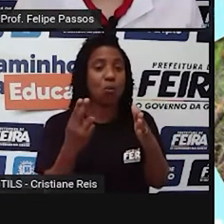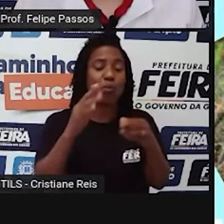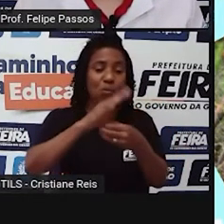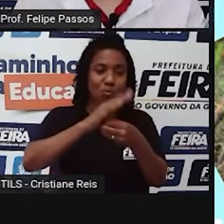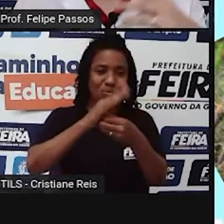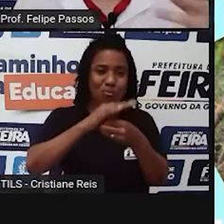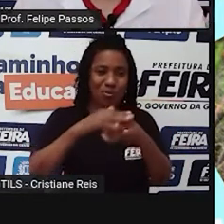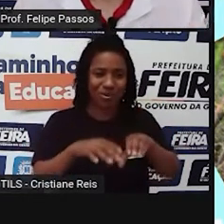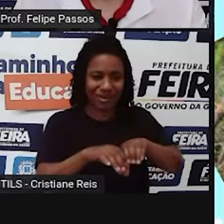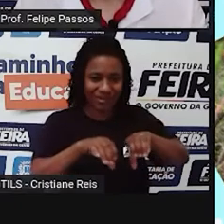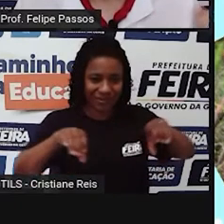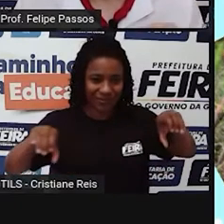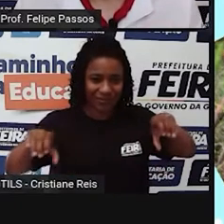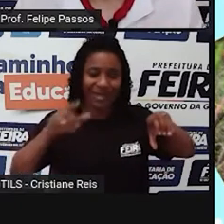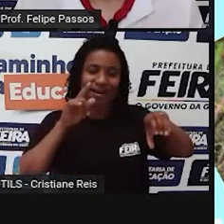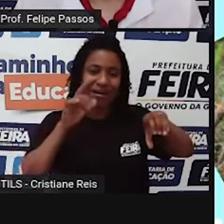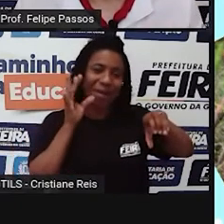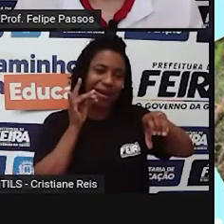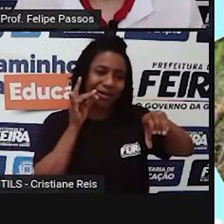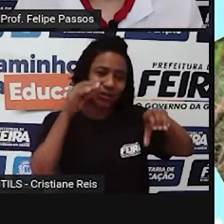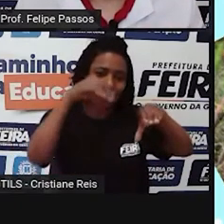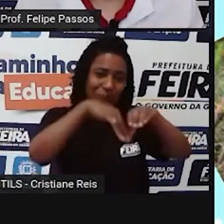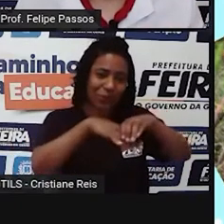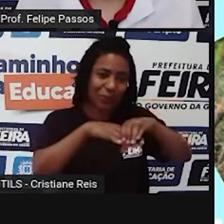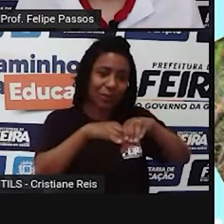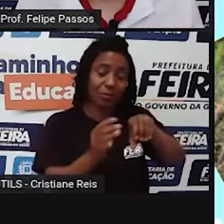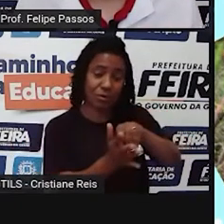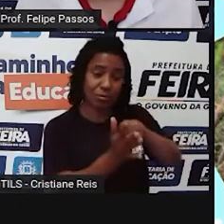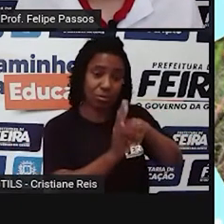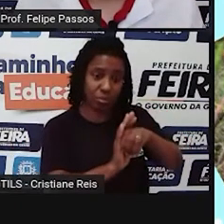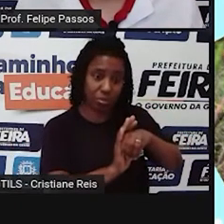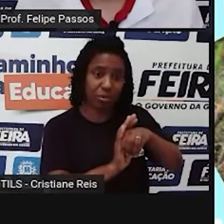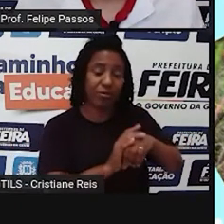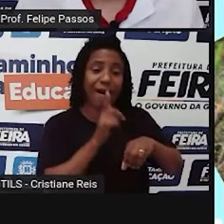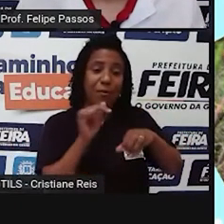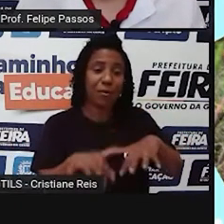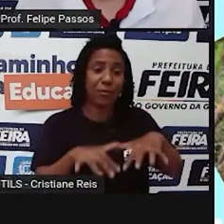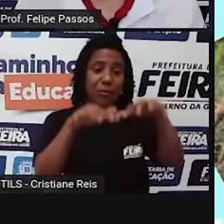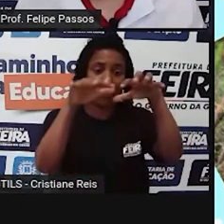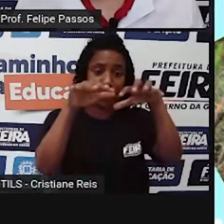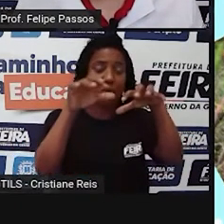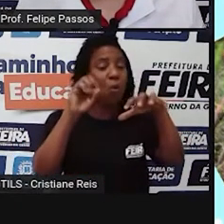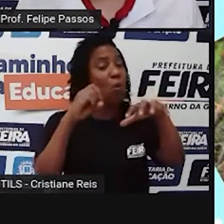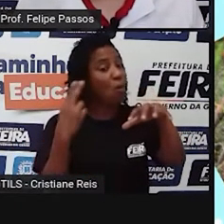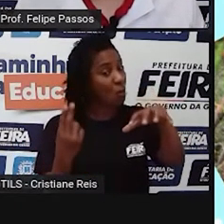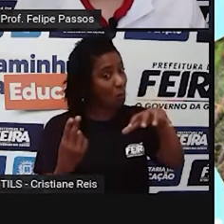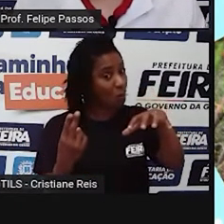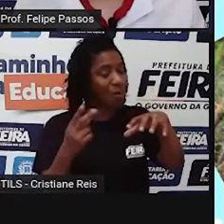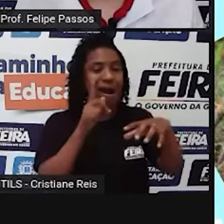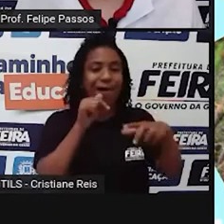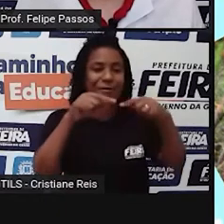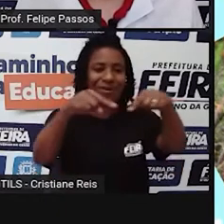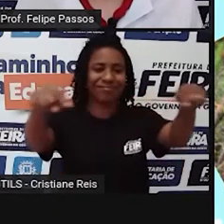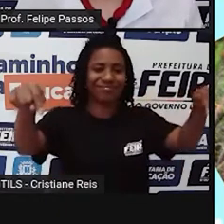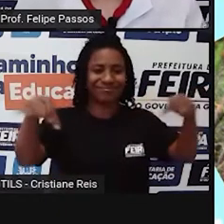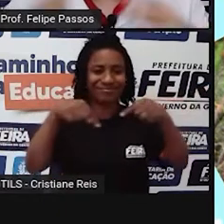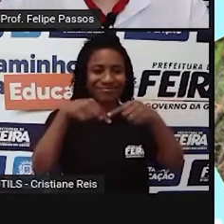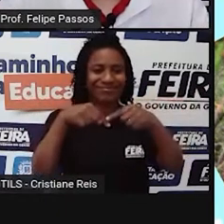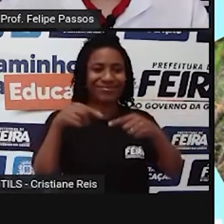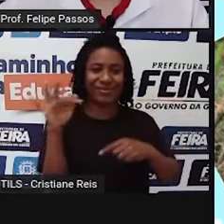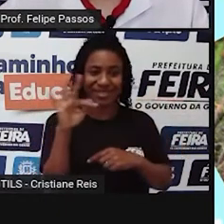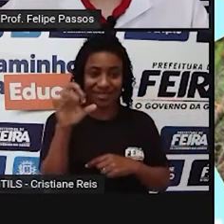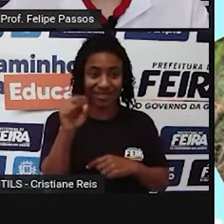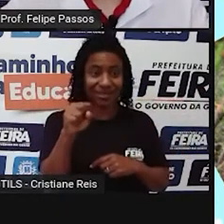enchente. Pode parar numa lagoa, por exemplo. Feira de Santana tem muitas lagoas, né? Então, assim, jogar lixo pra